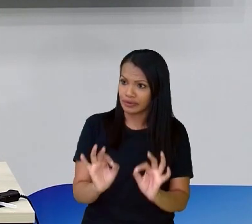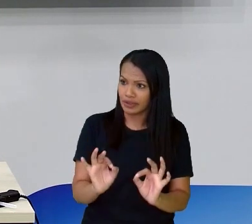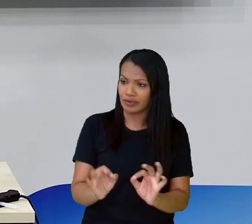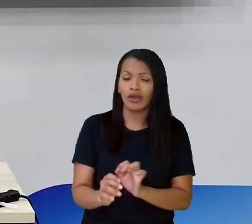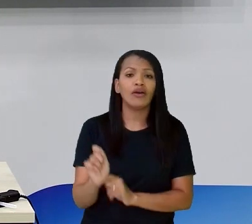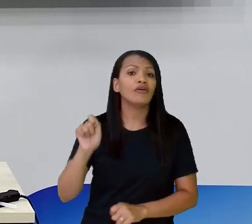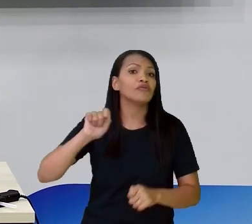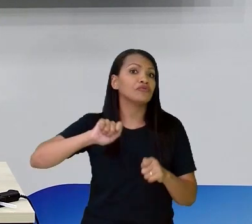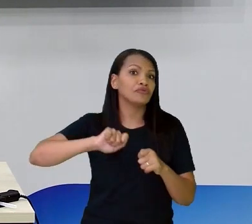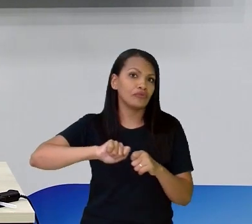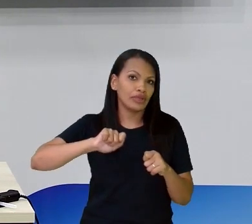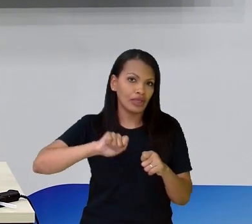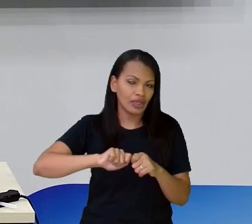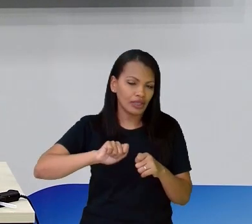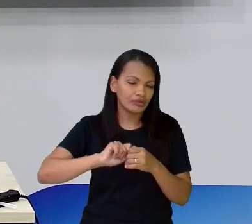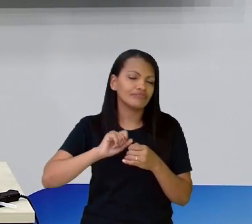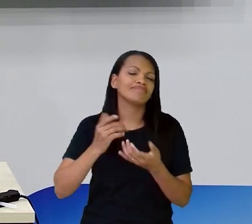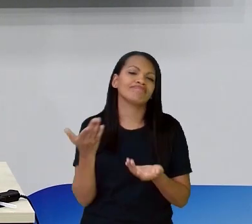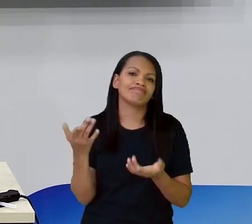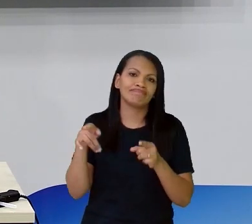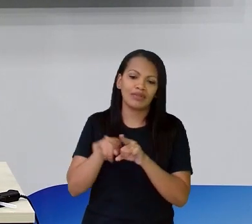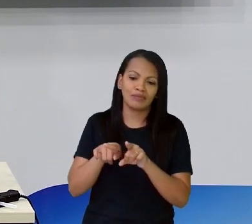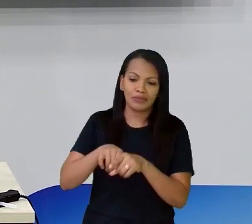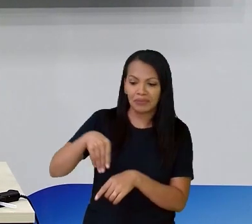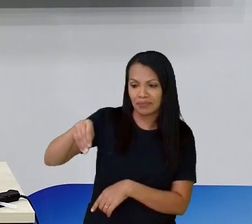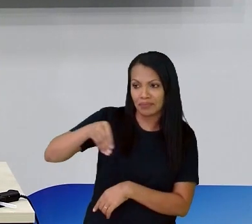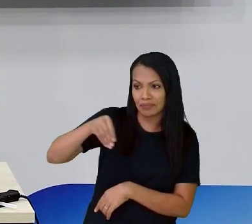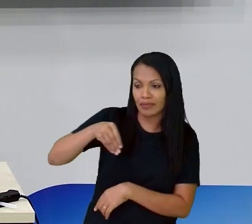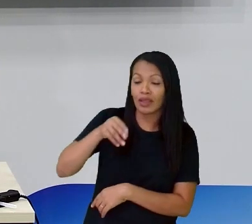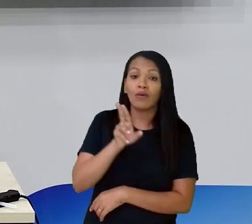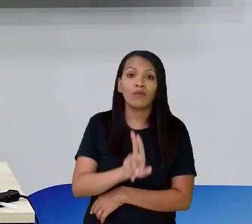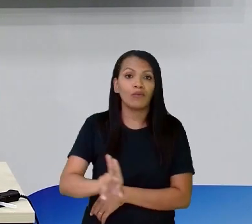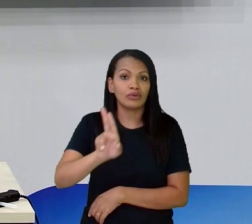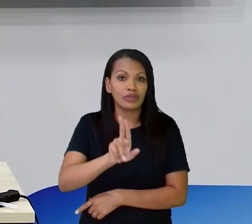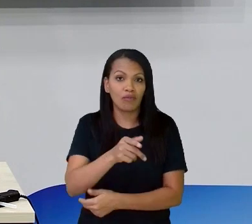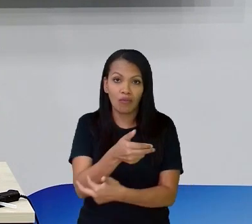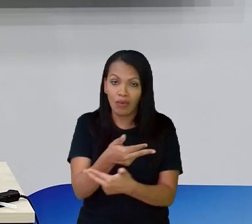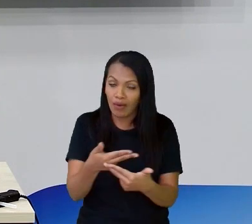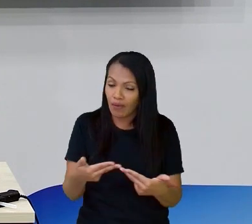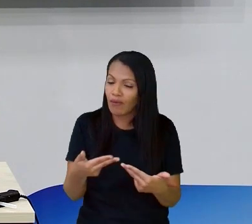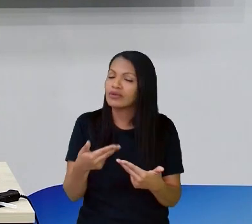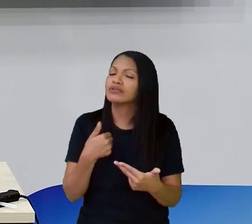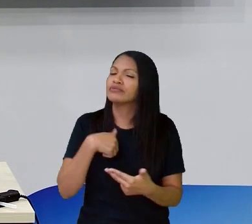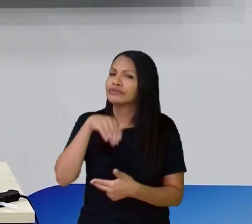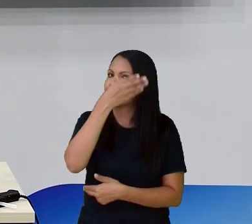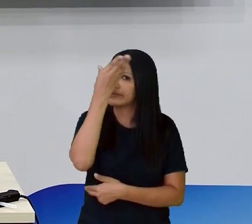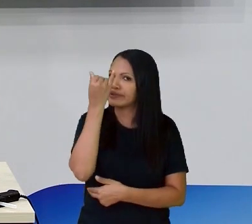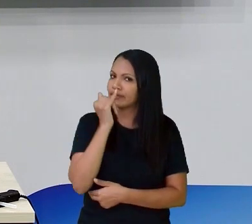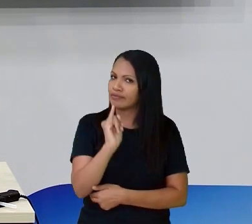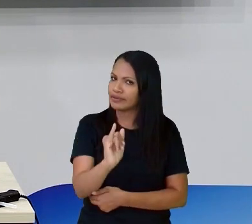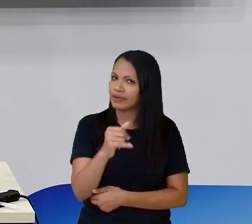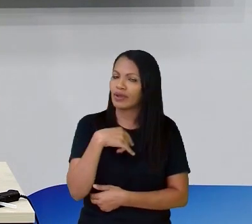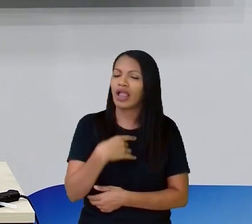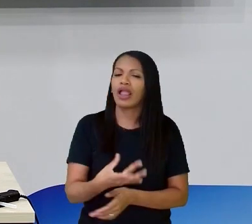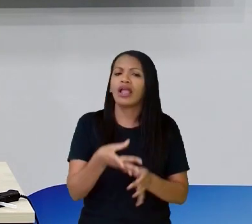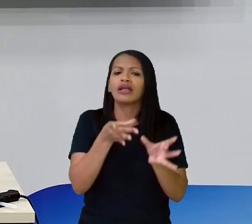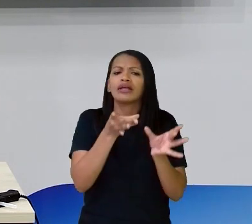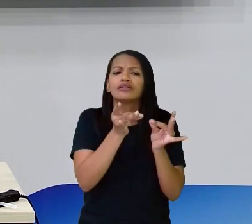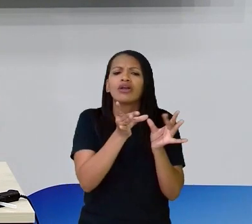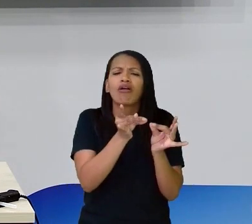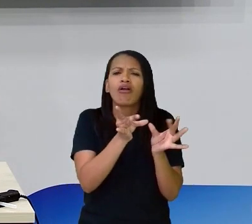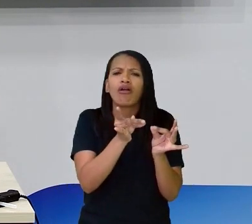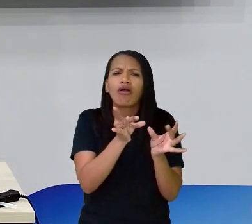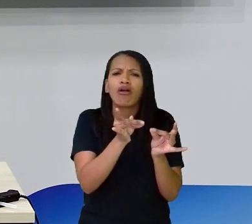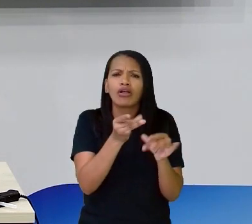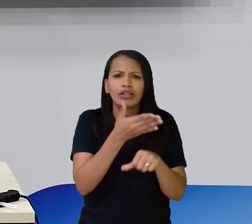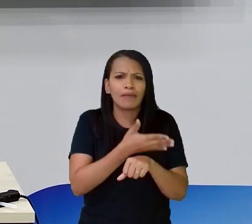Feito esse trabalho A gente vai também Usar Uma coisa que eu esqueci De falar pra vocês Cola Ou cola branca Ou cola quente